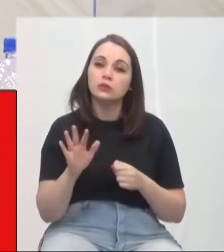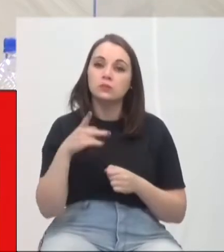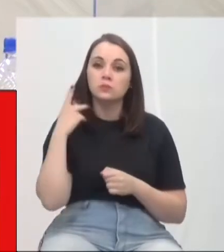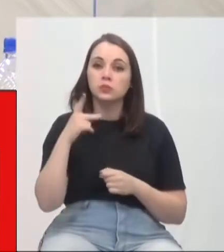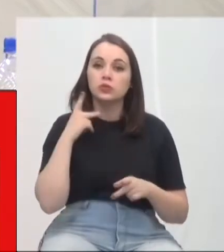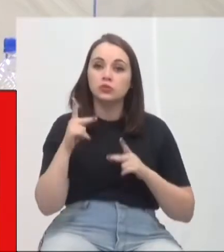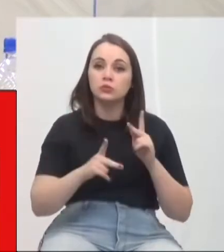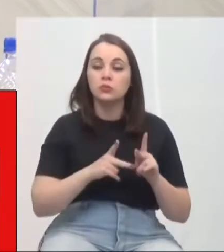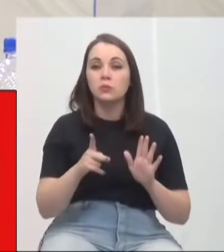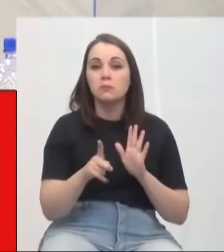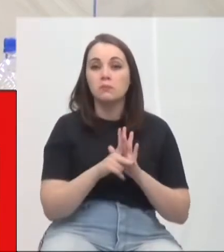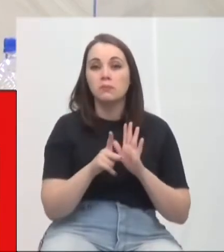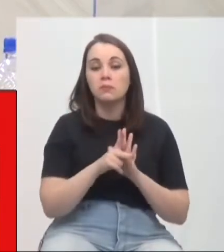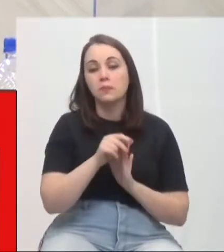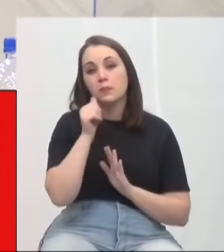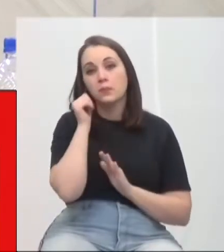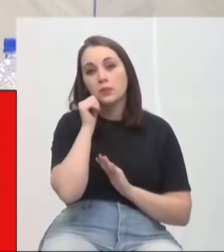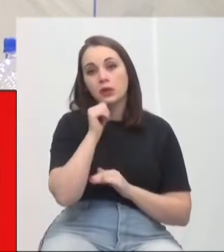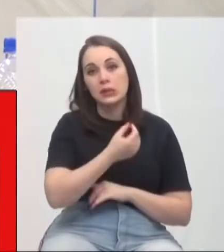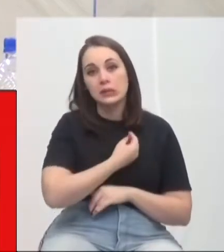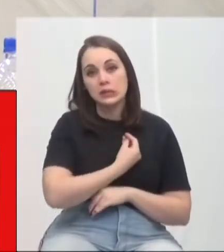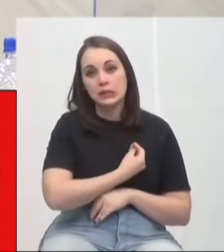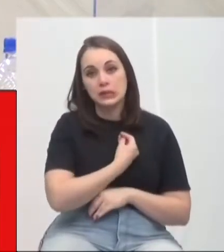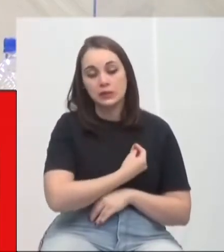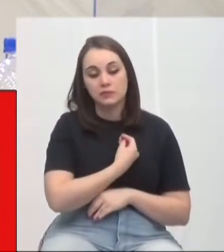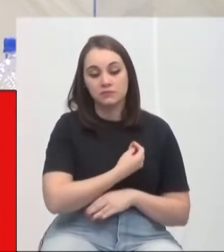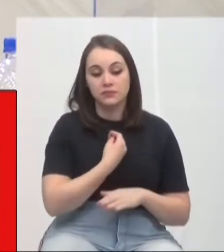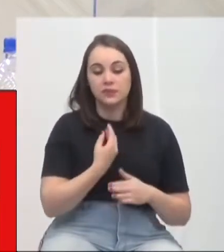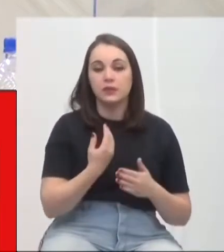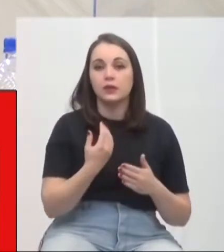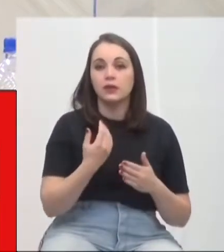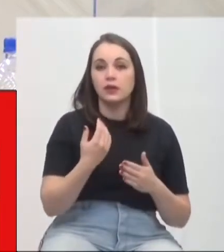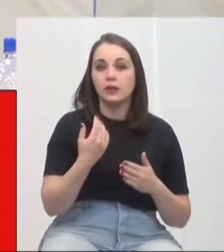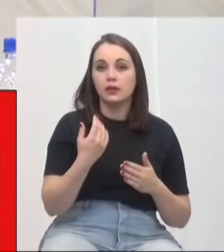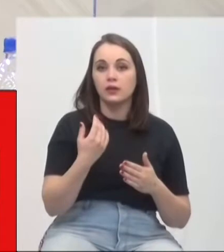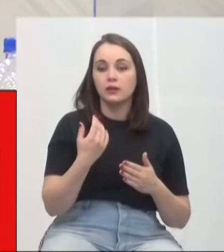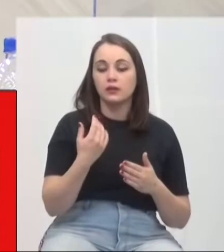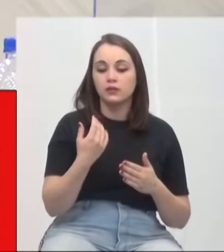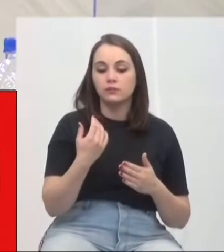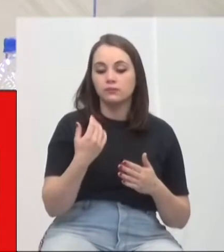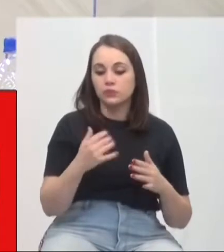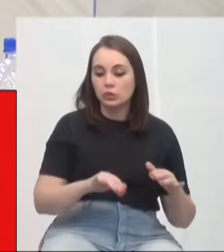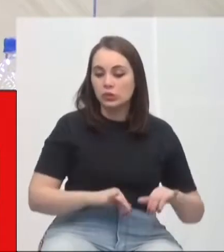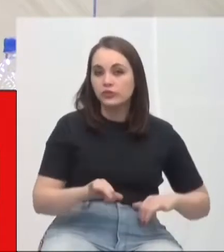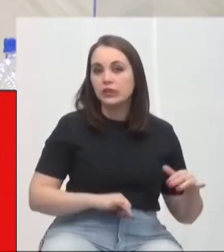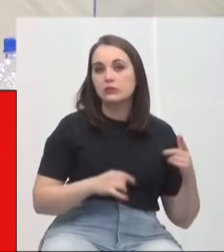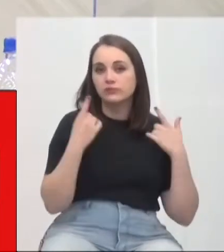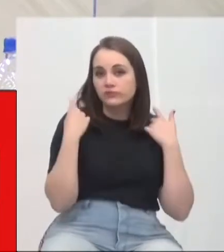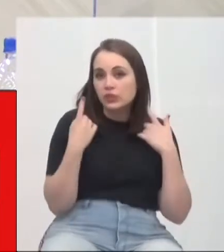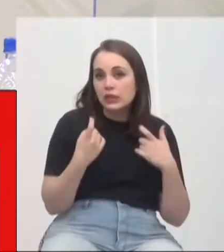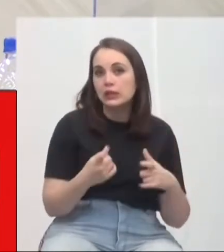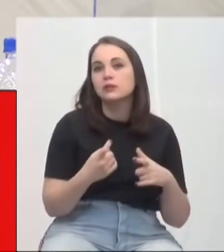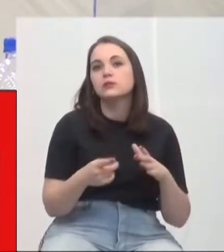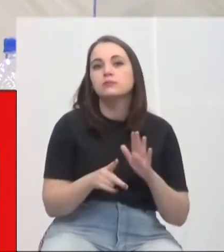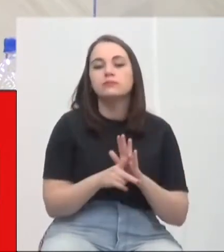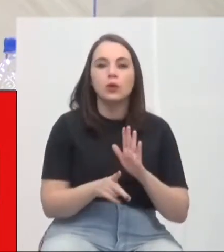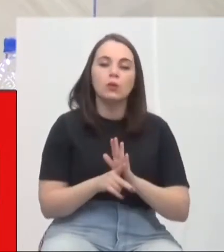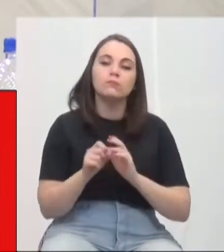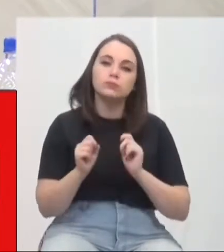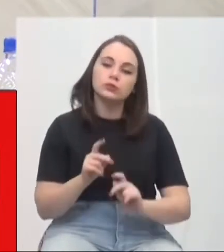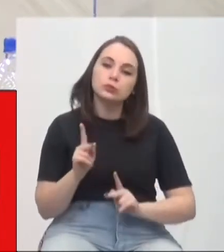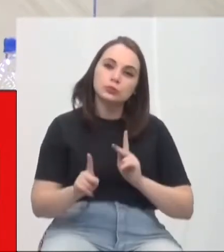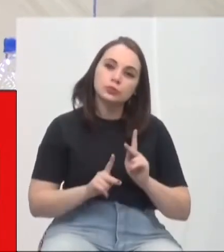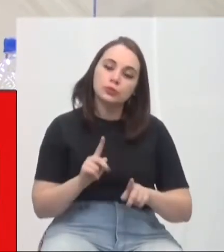públicas para mulheres em situação de vulnerabilidade ou vítimas de violência implementadas pelo Poder Público.